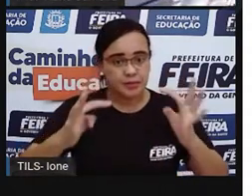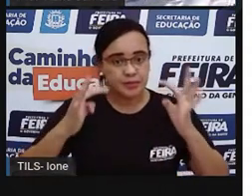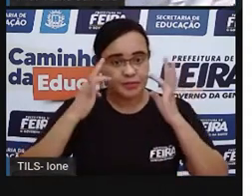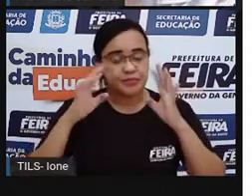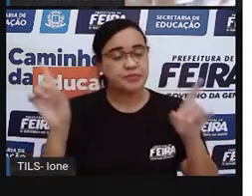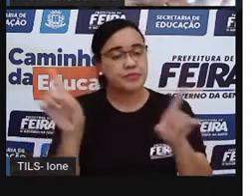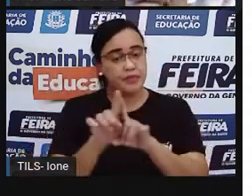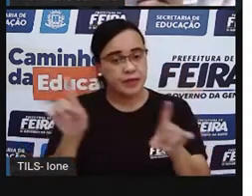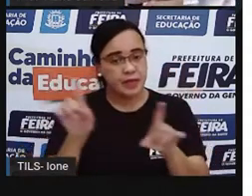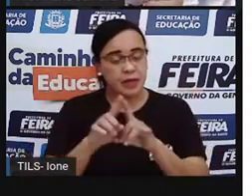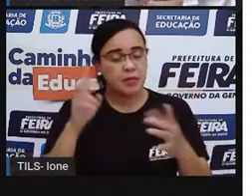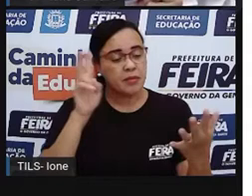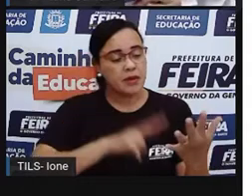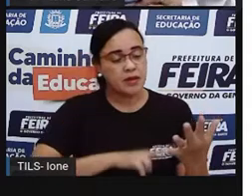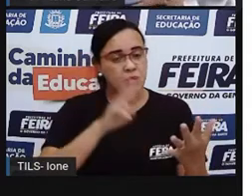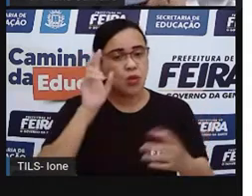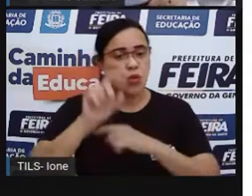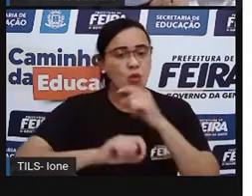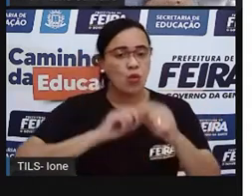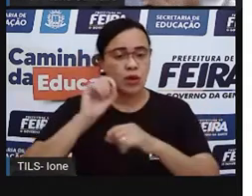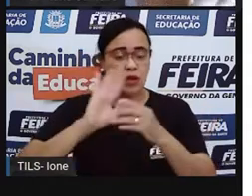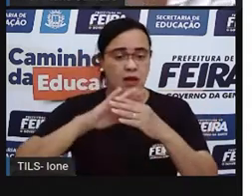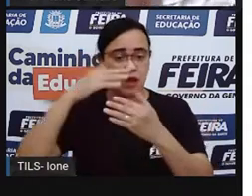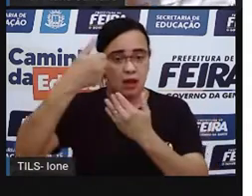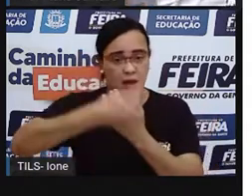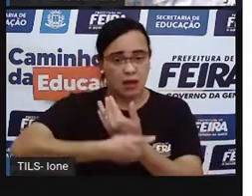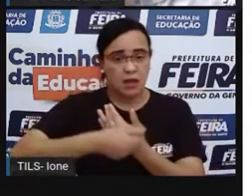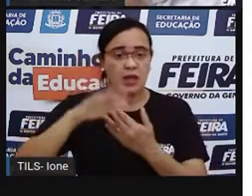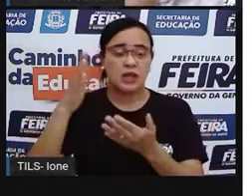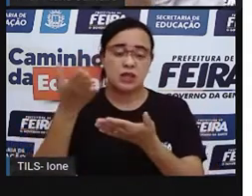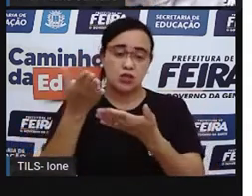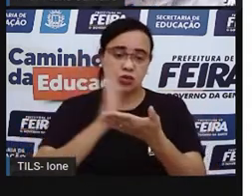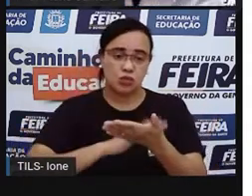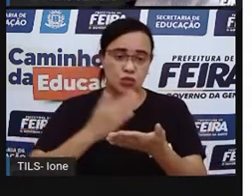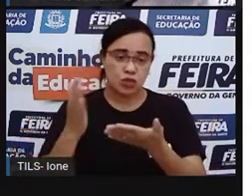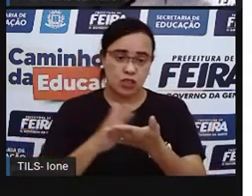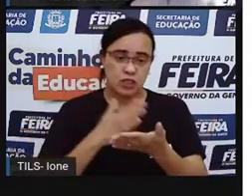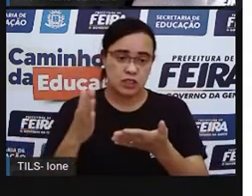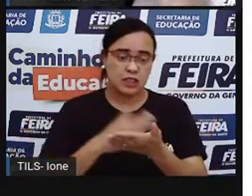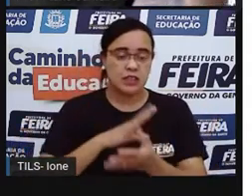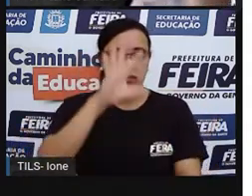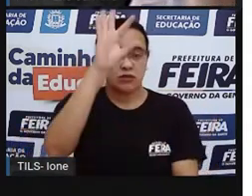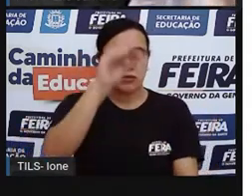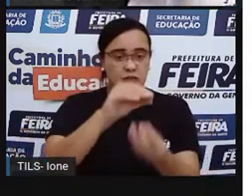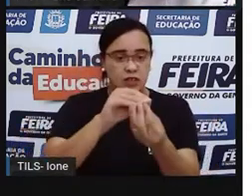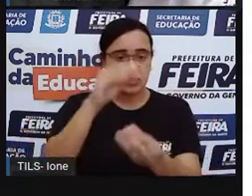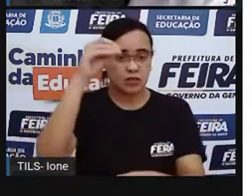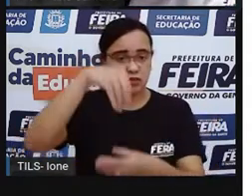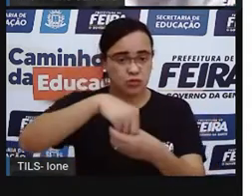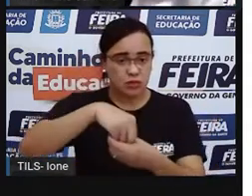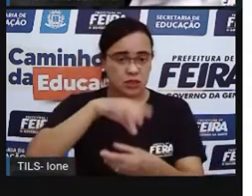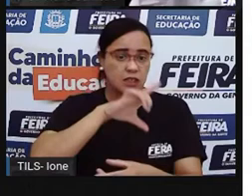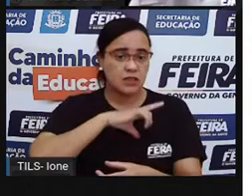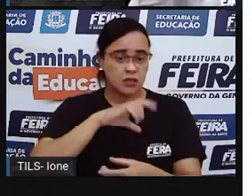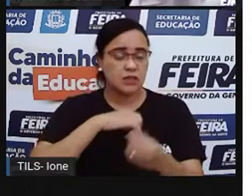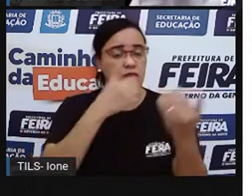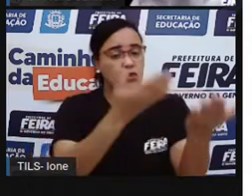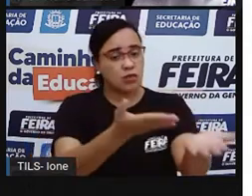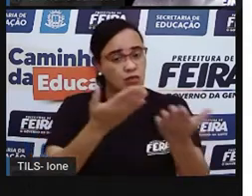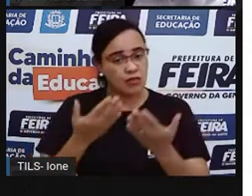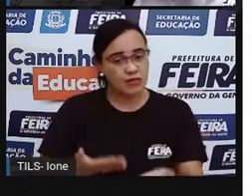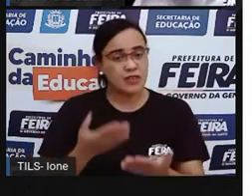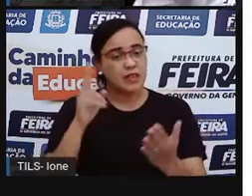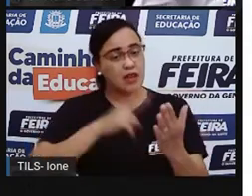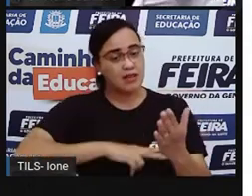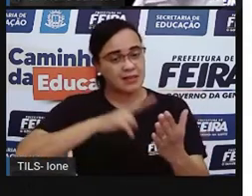Também nós observamos o fundo do livro, né, que é onde traz um breve resumo, convidando você pra ler aquele livro, tá